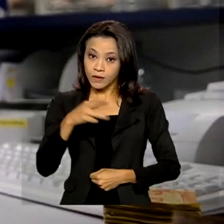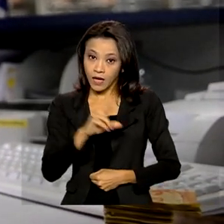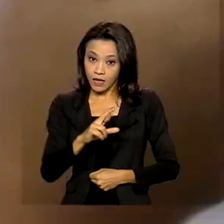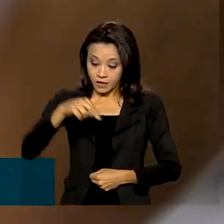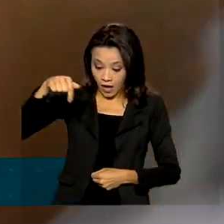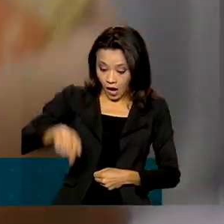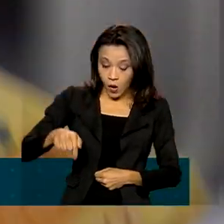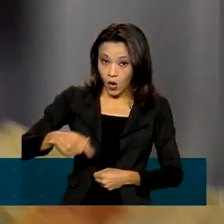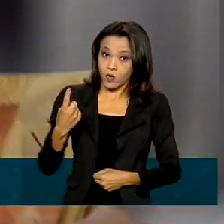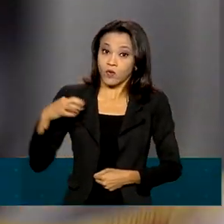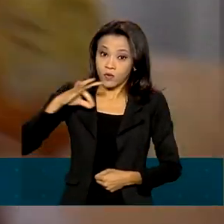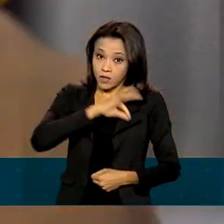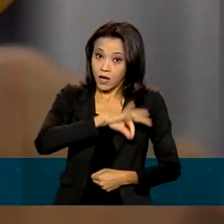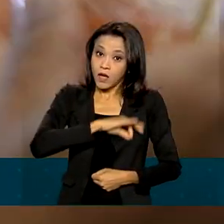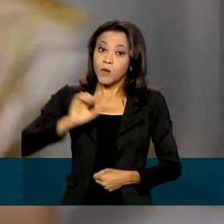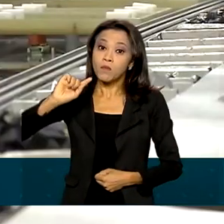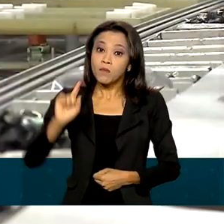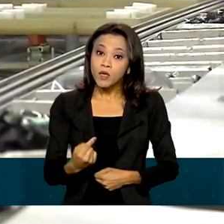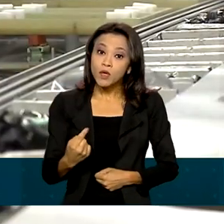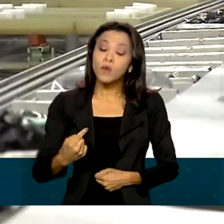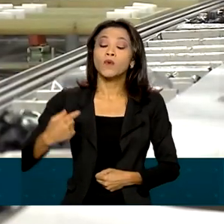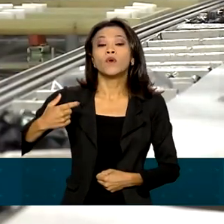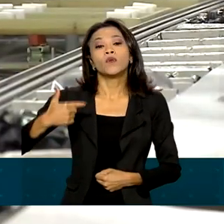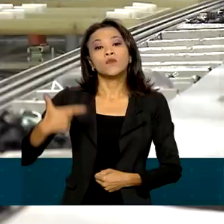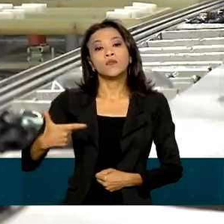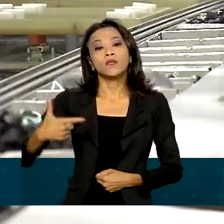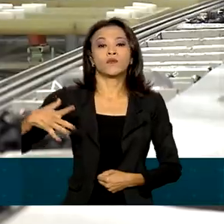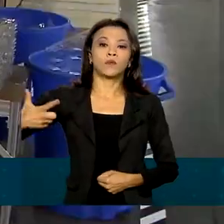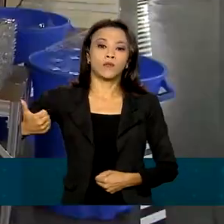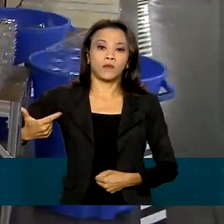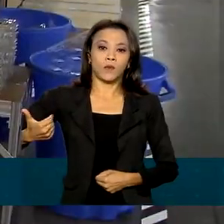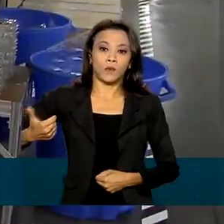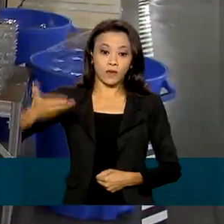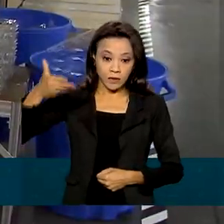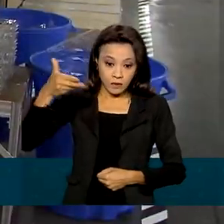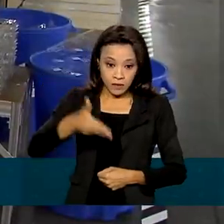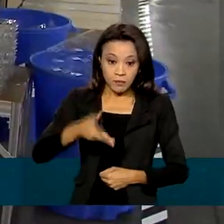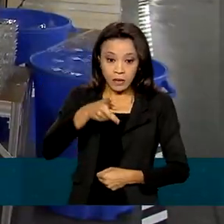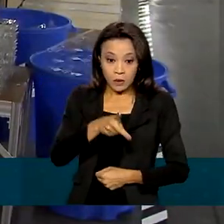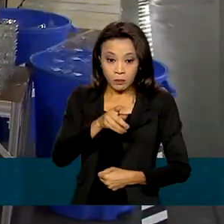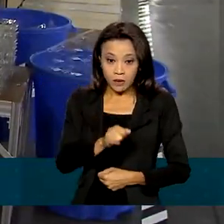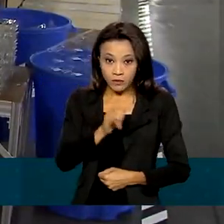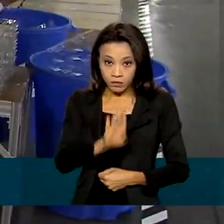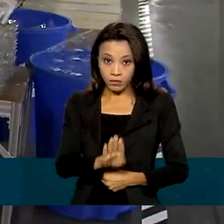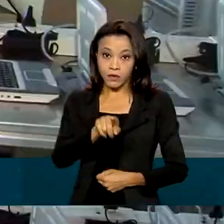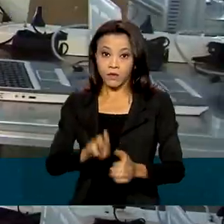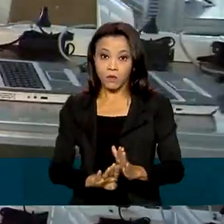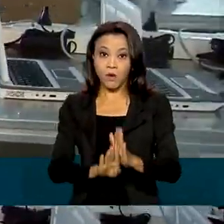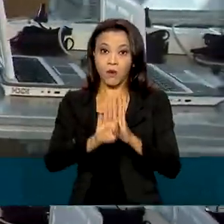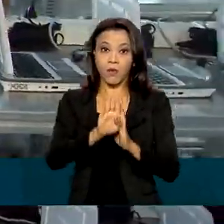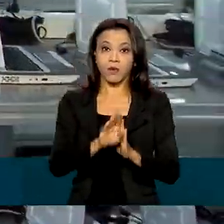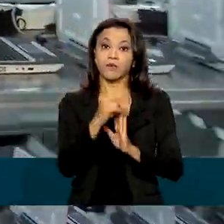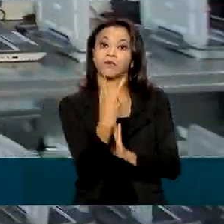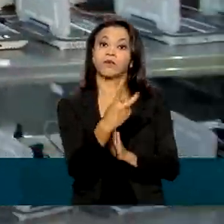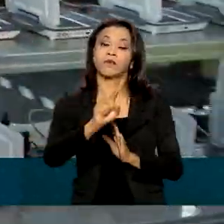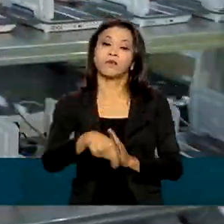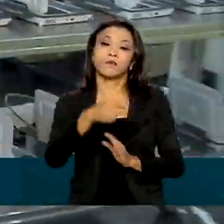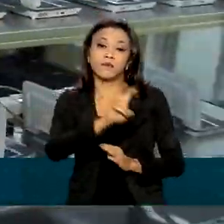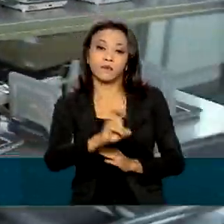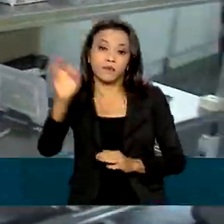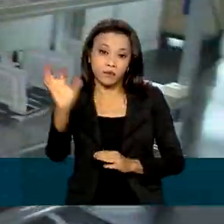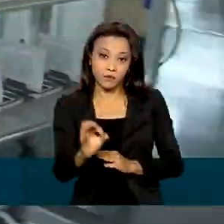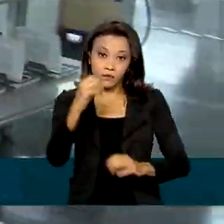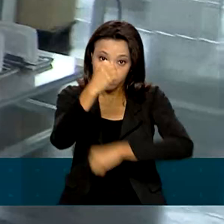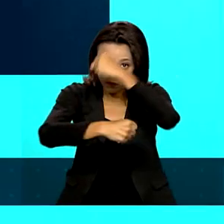atual é de R$ 1.212,00. Para o produto interno bruto, a expectativa é de um crescimento de 2,5%